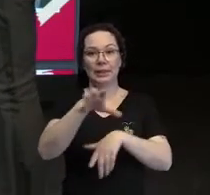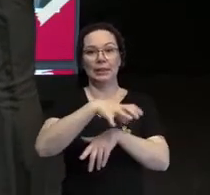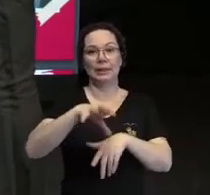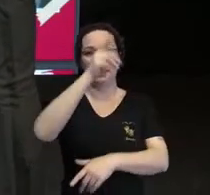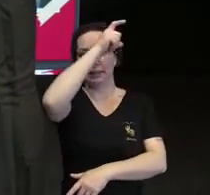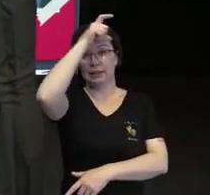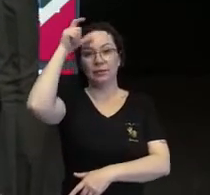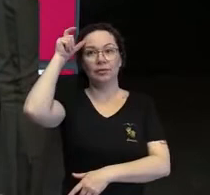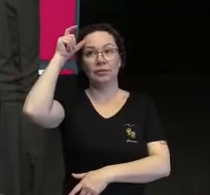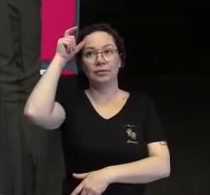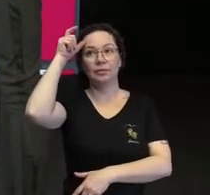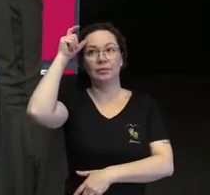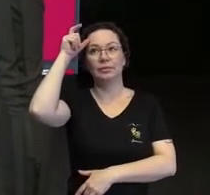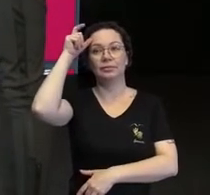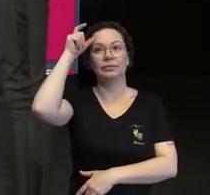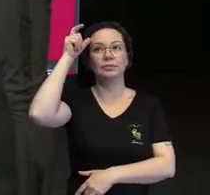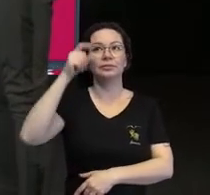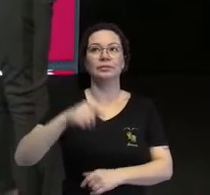enfermagem